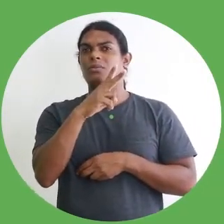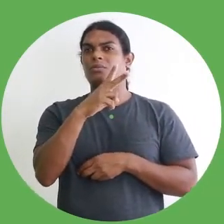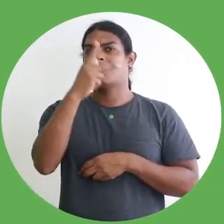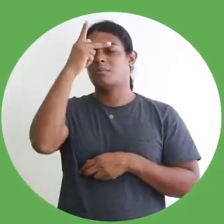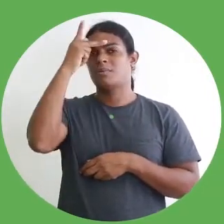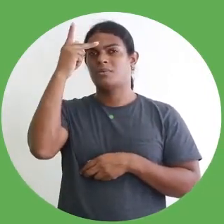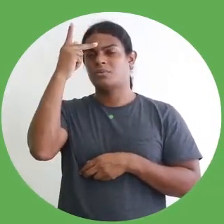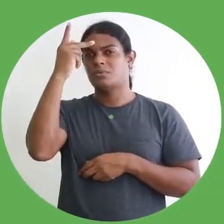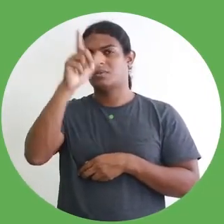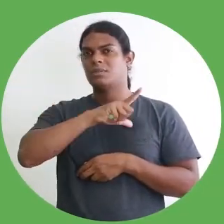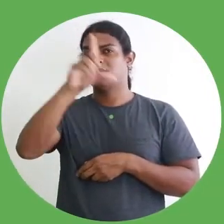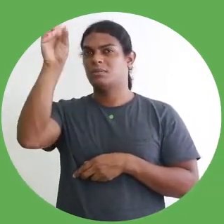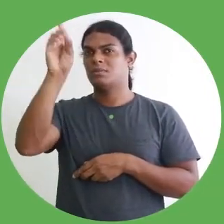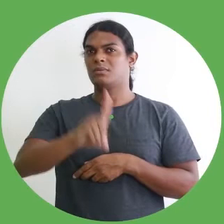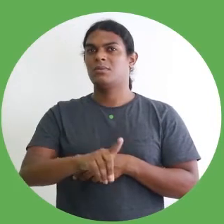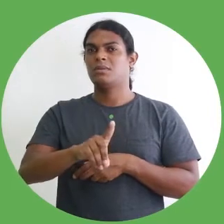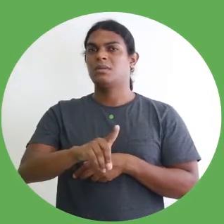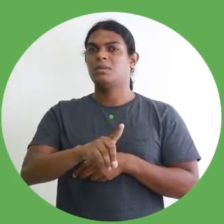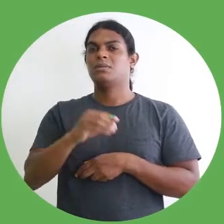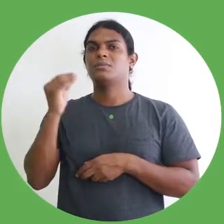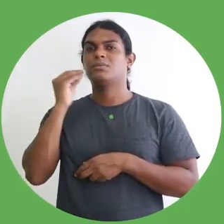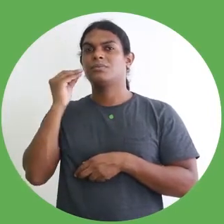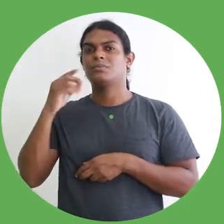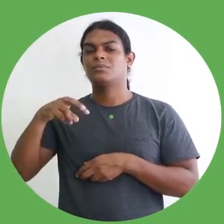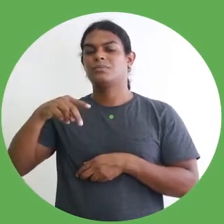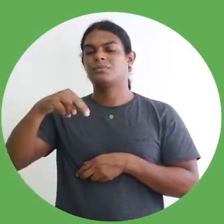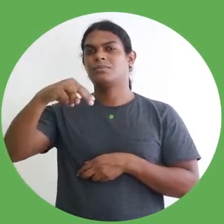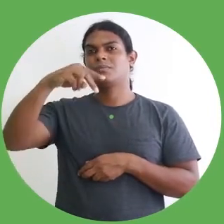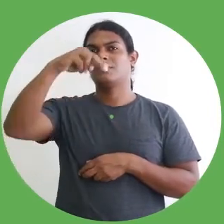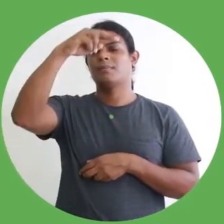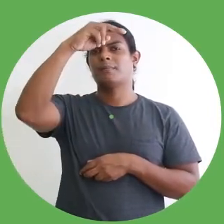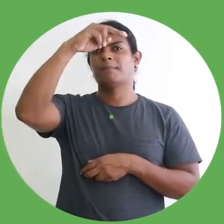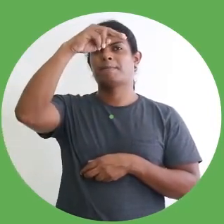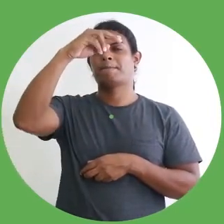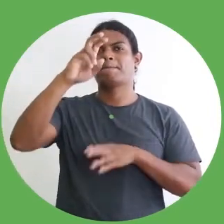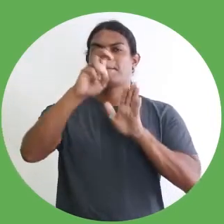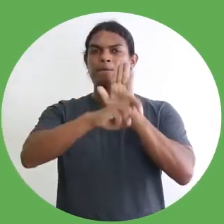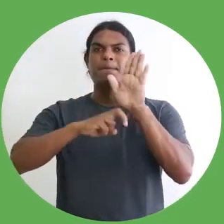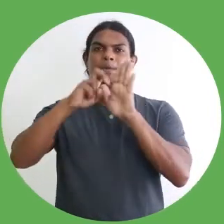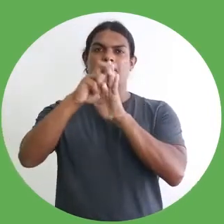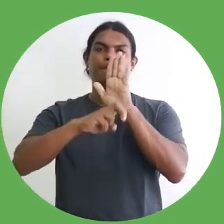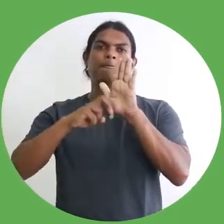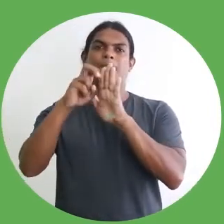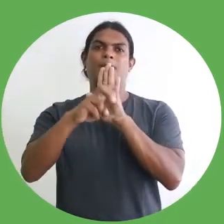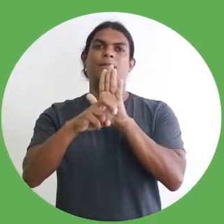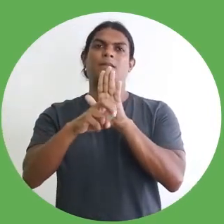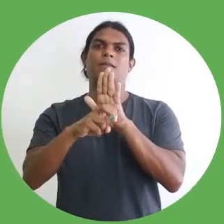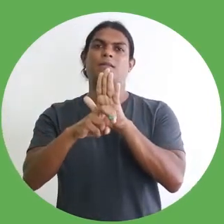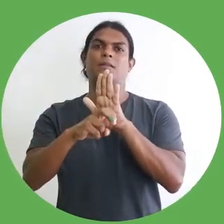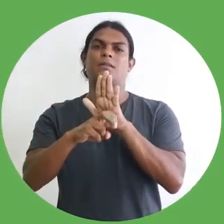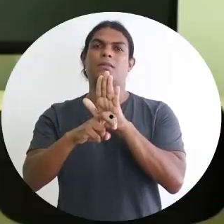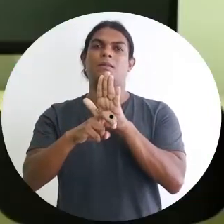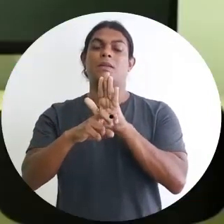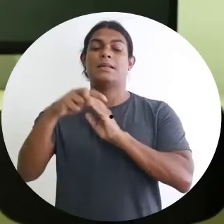tentando subir uma escada de cadeira de rodas. A escada tem uma inclinação muito